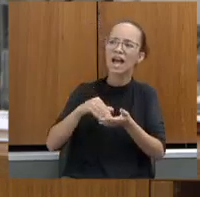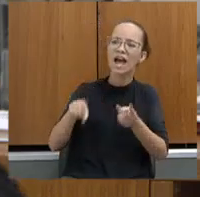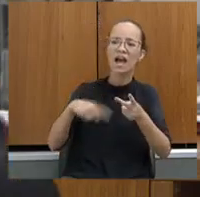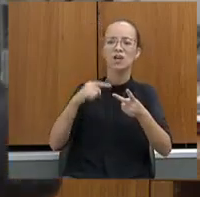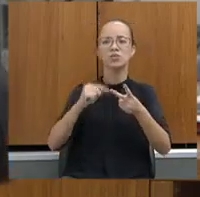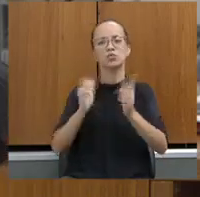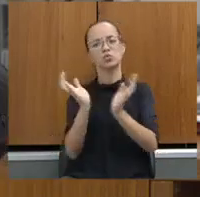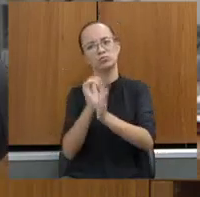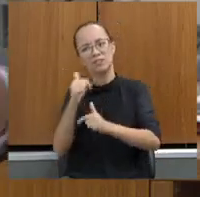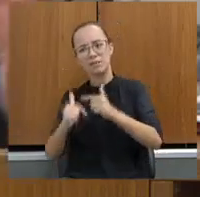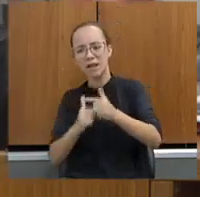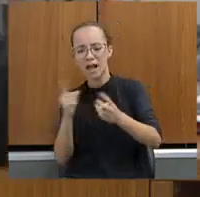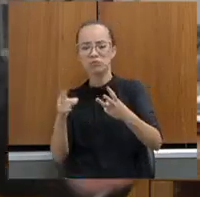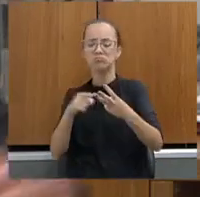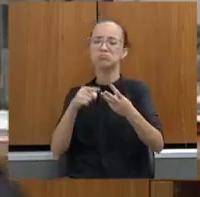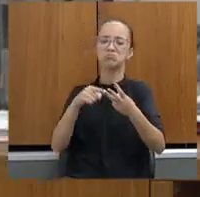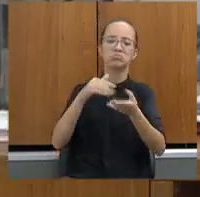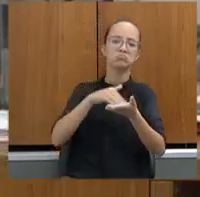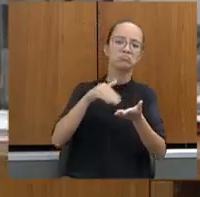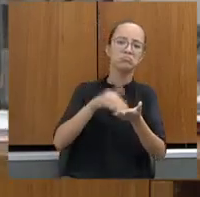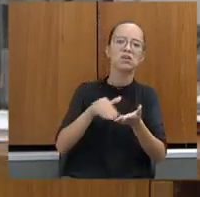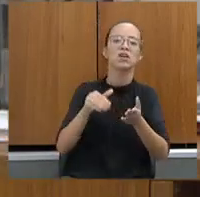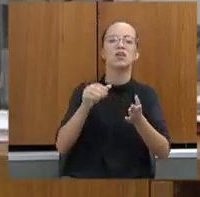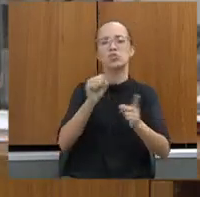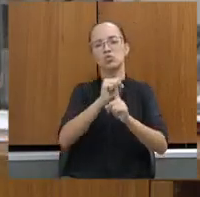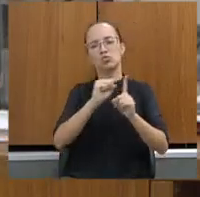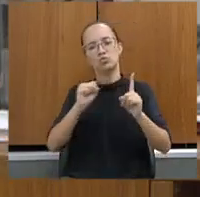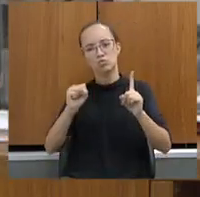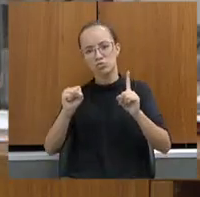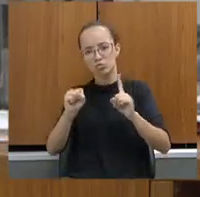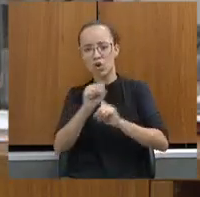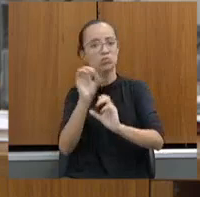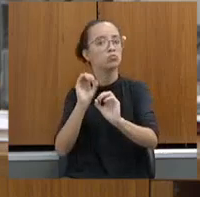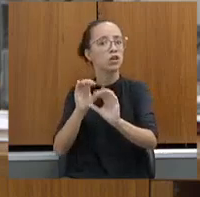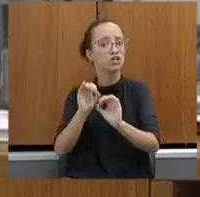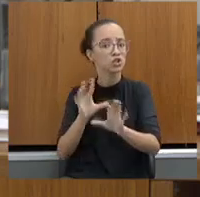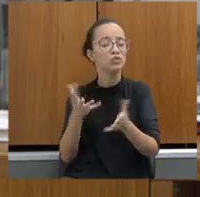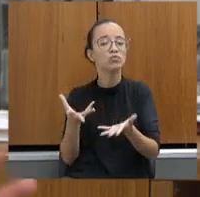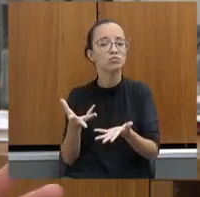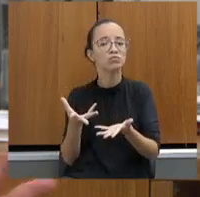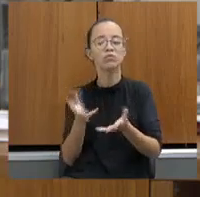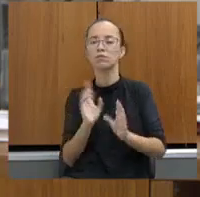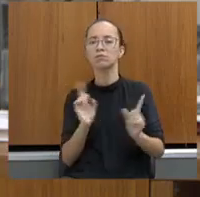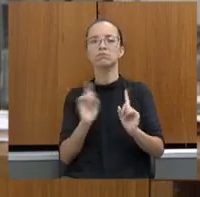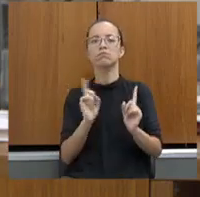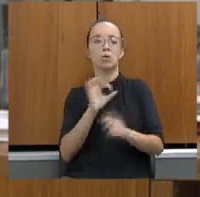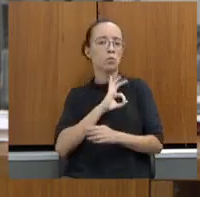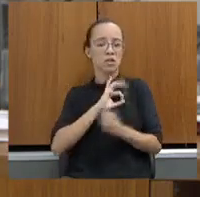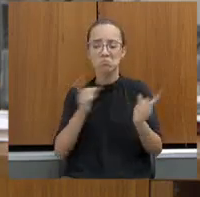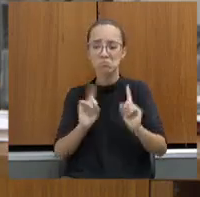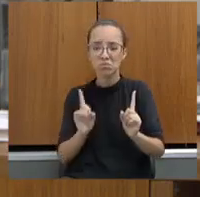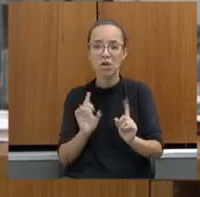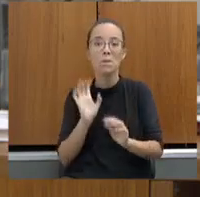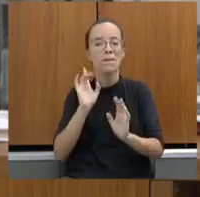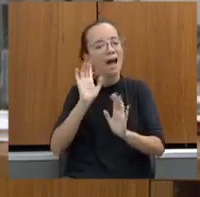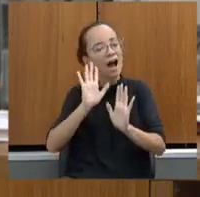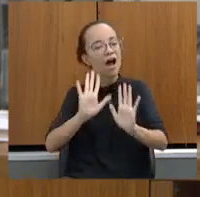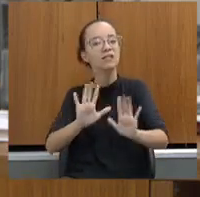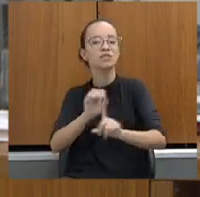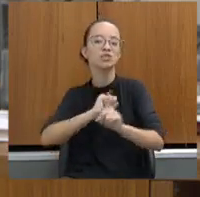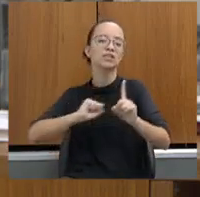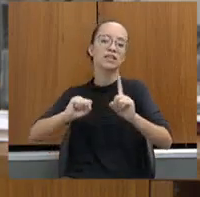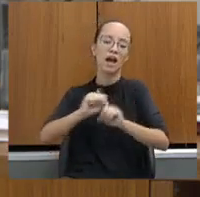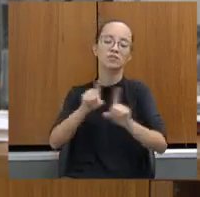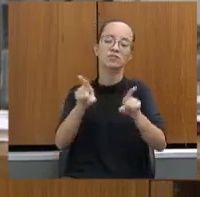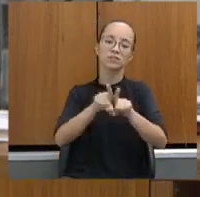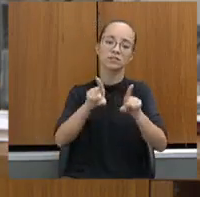secretaria? É do sócio educativo, é do policial penal? Não, é da arrumação da nossa sociedade e do poder